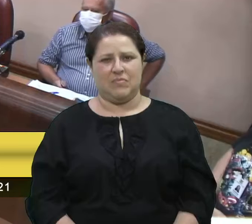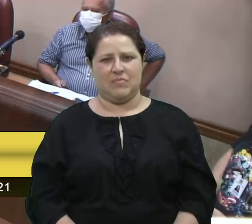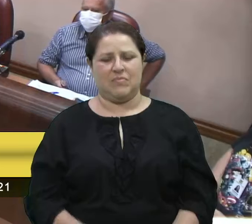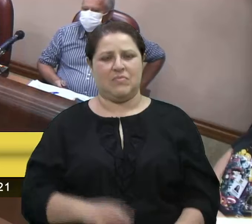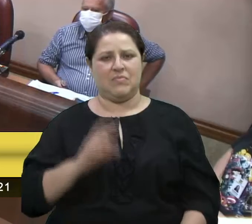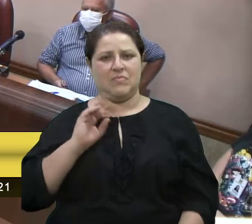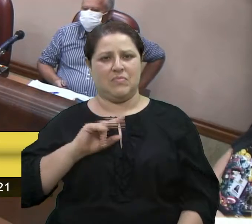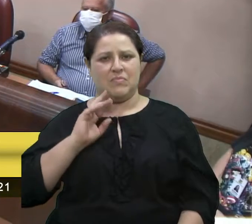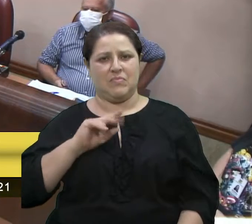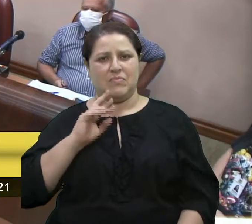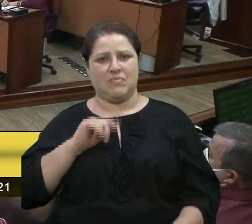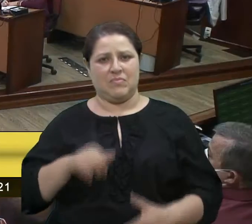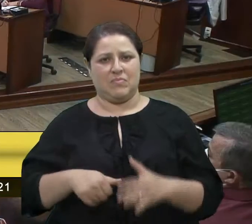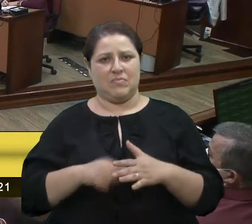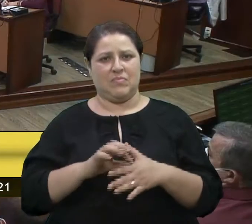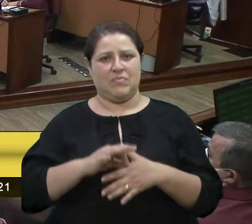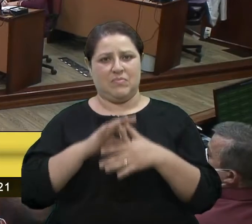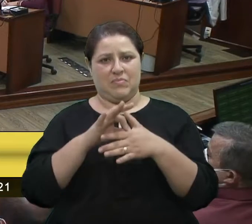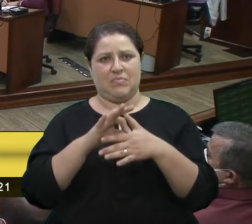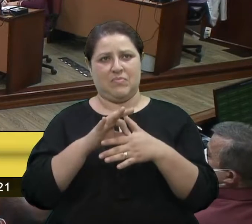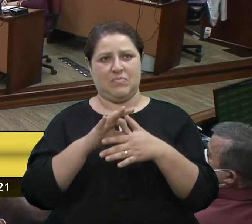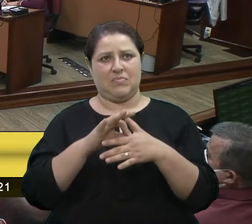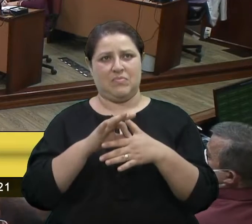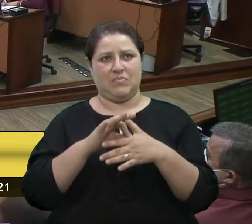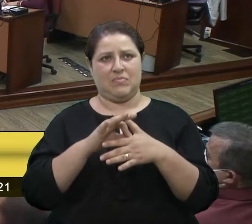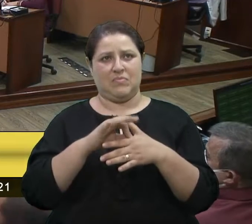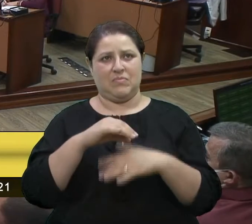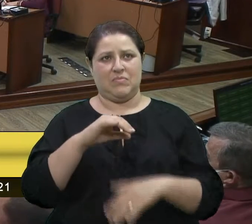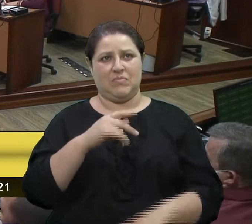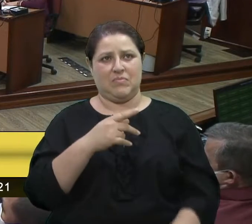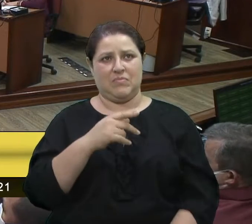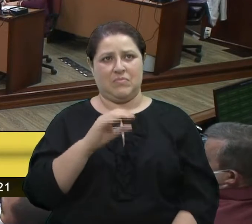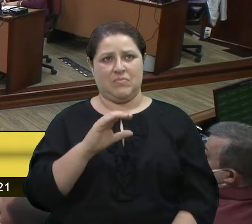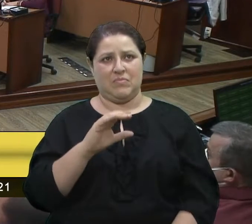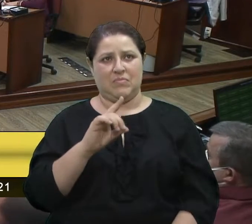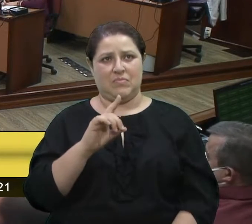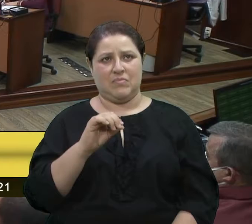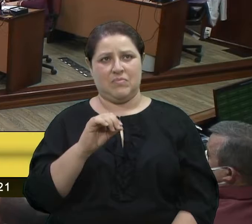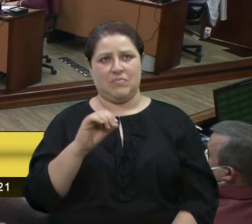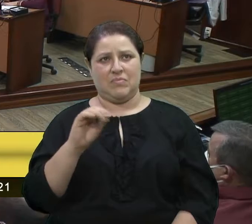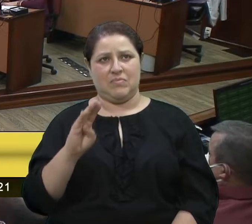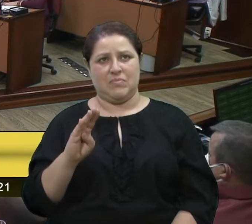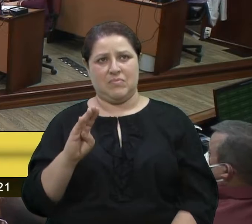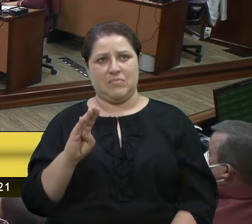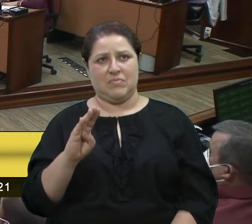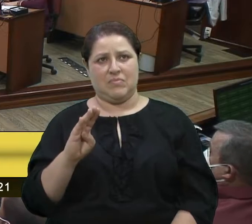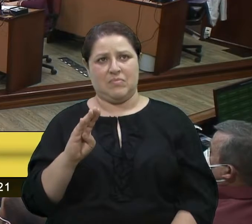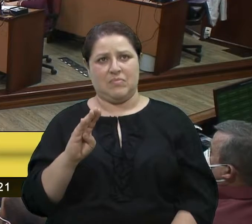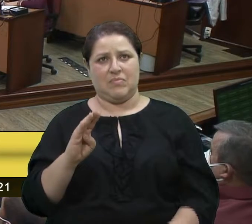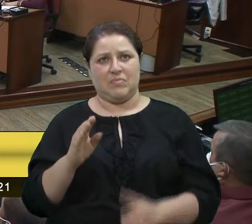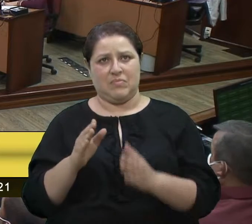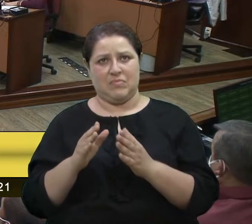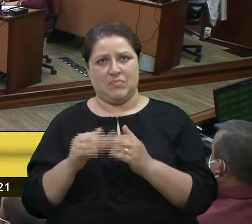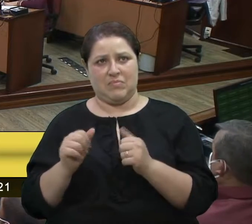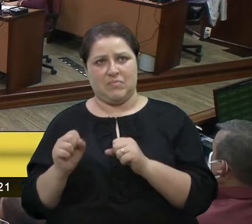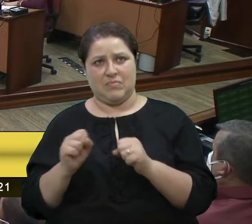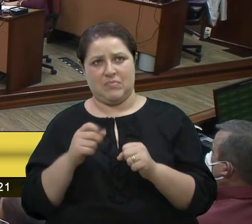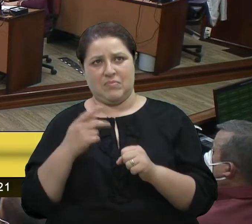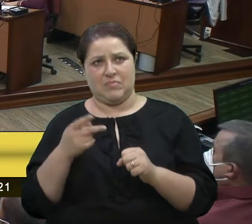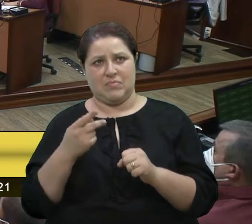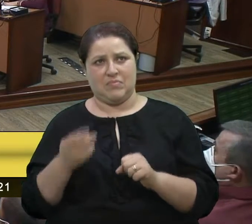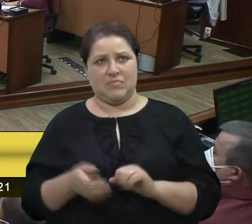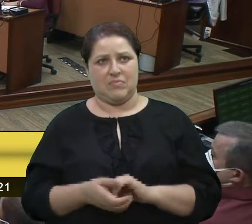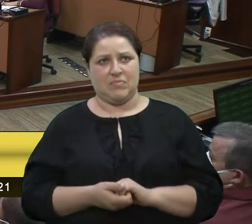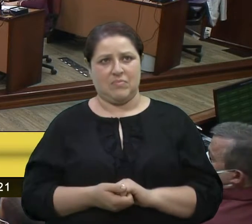Declaração de líder, PC do bem, então, Renato Oliveira. Bom, uma parte, vereador. Presidente,